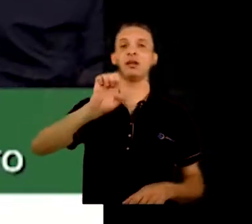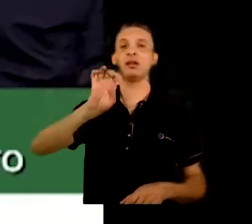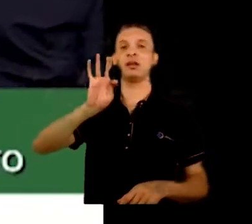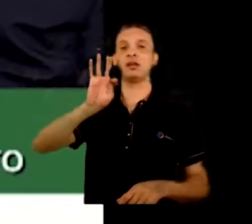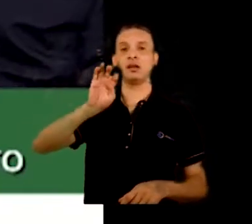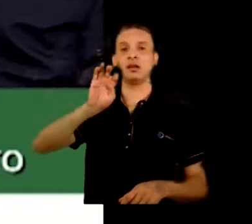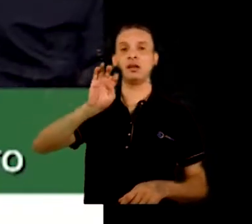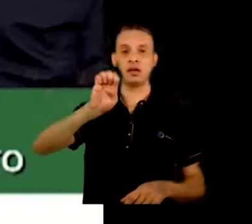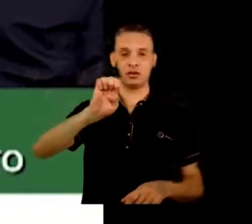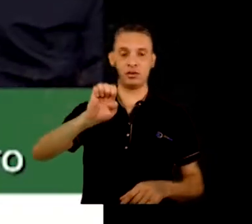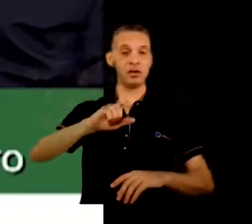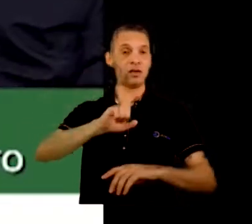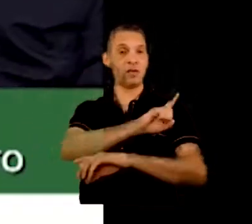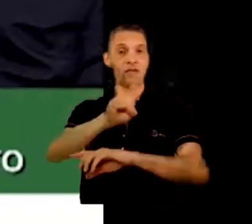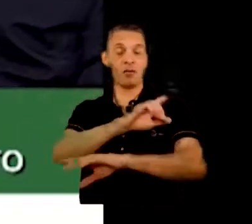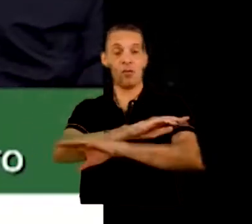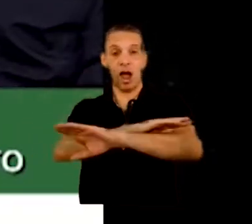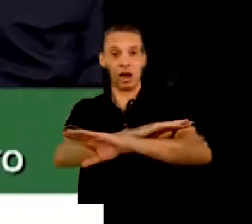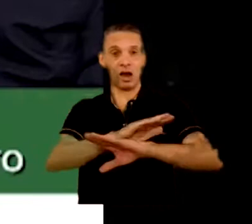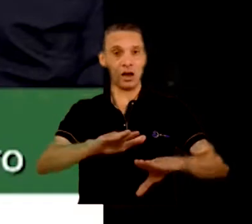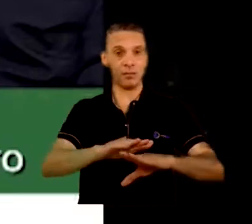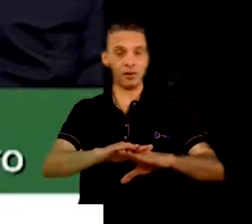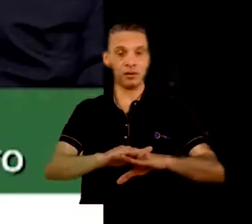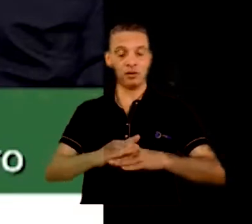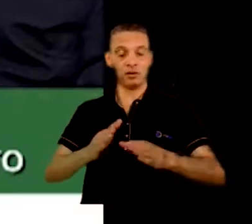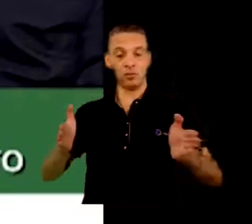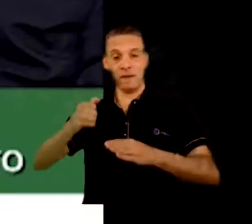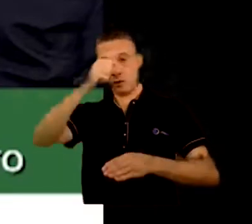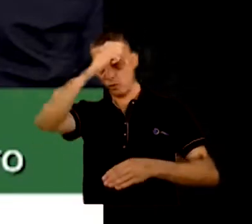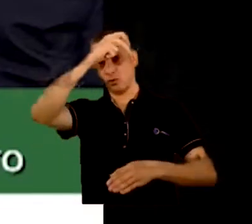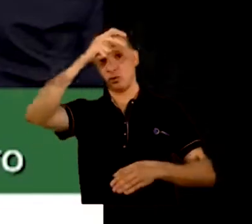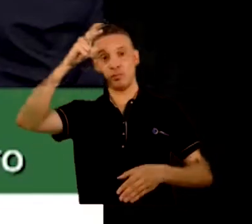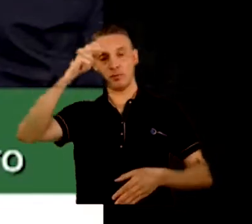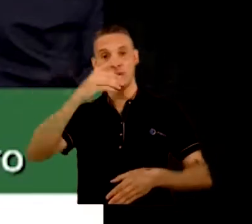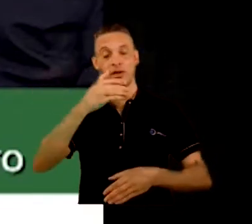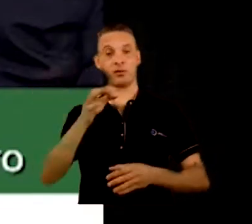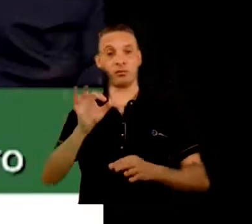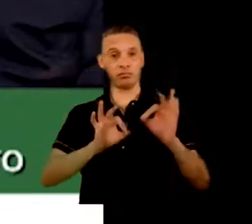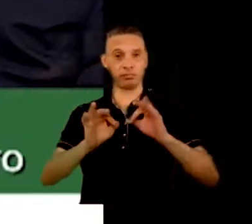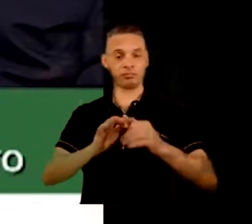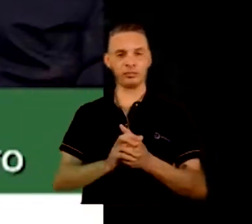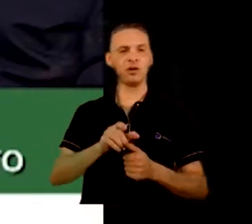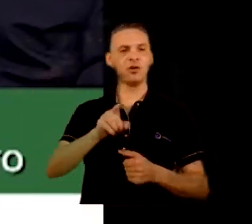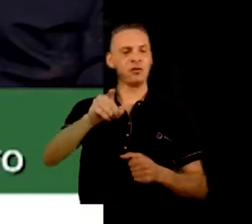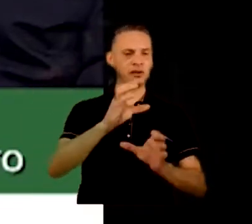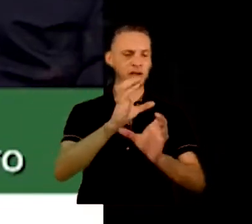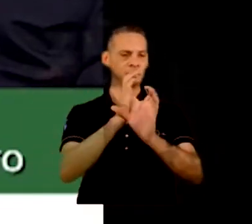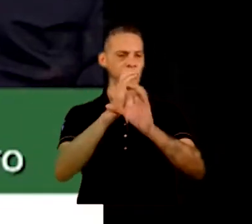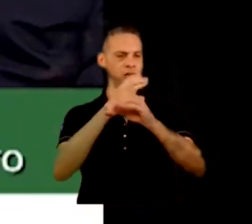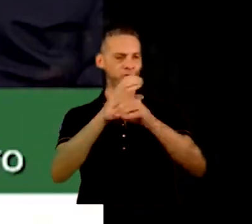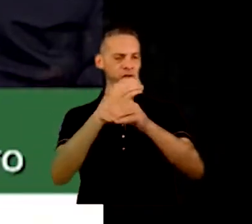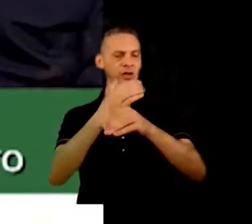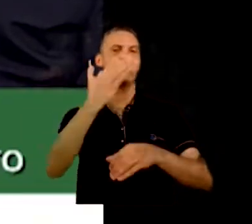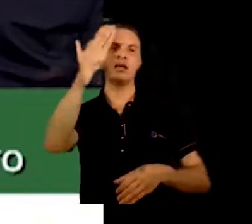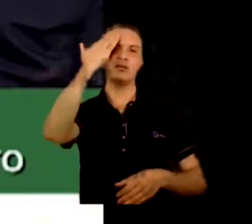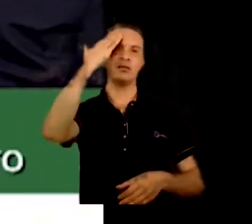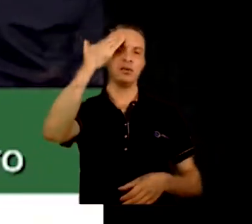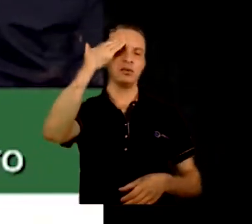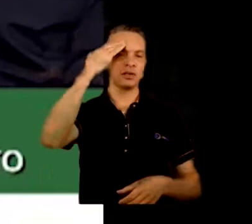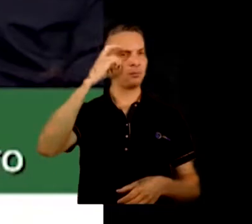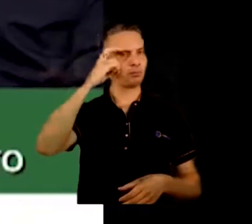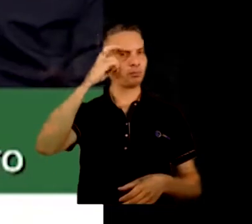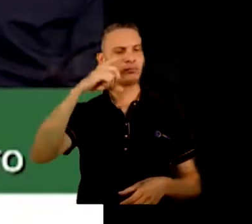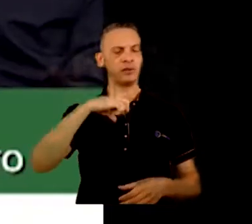o mandato do Gazeta. Você, engenheiro experiente, como é, junto com o Ricardo,